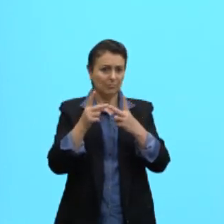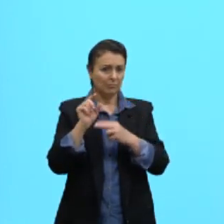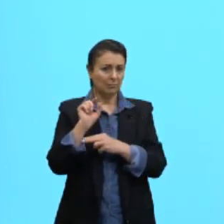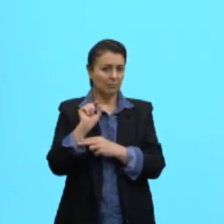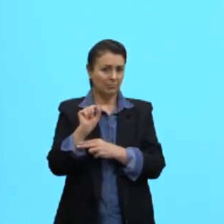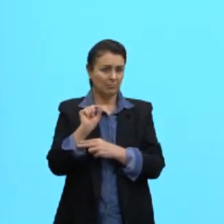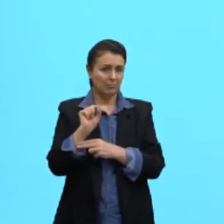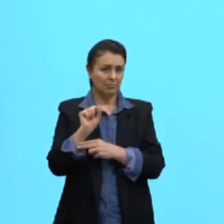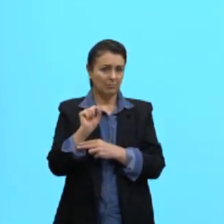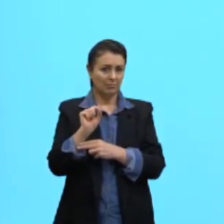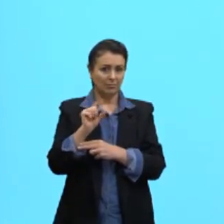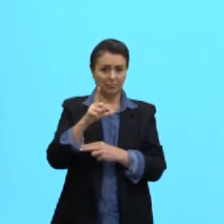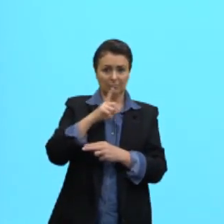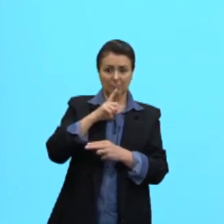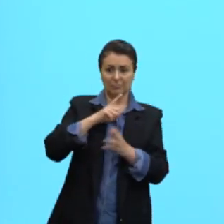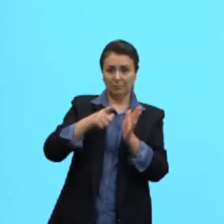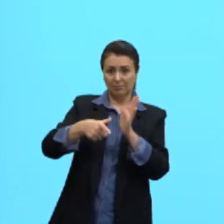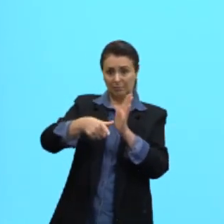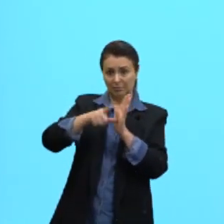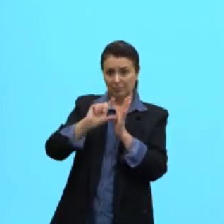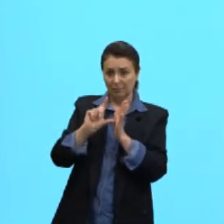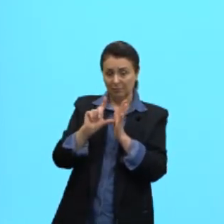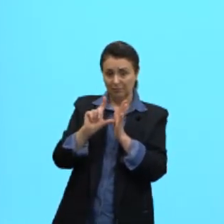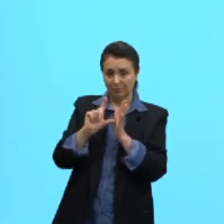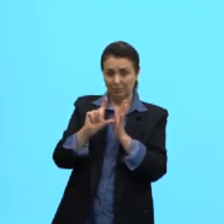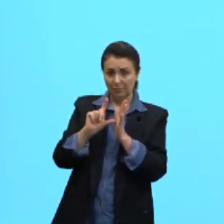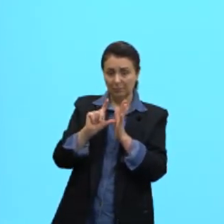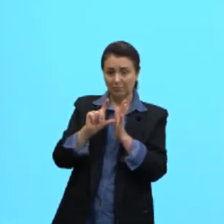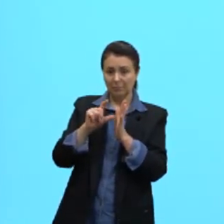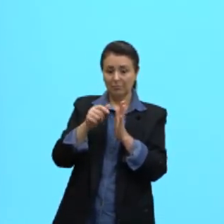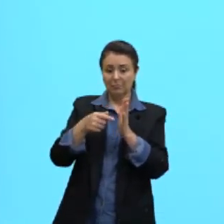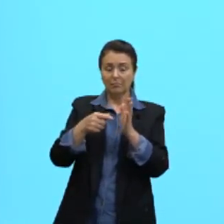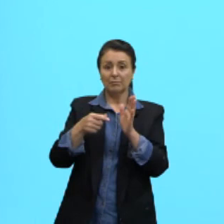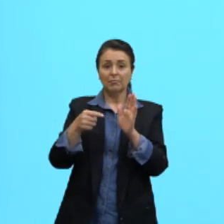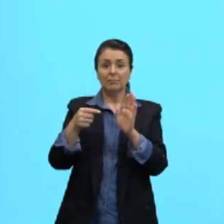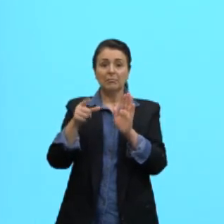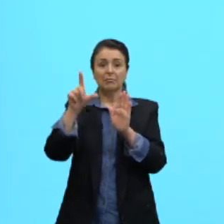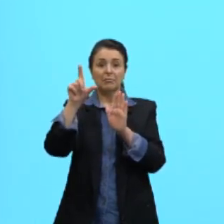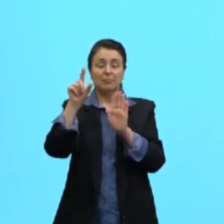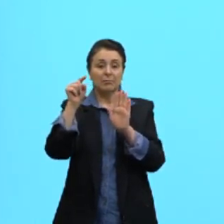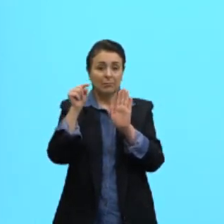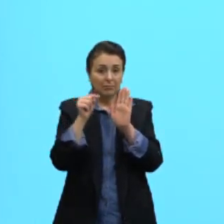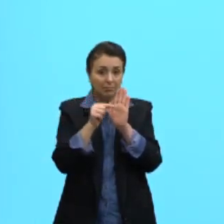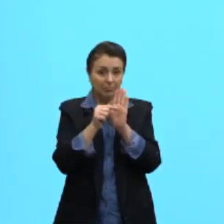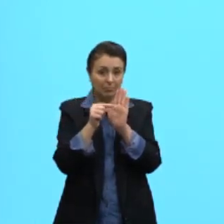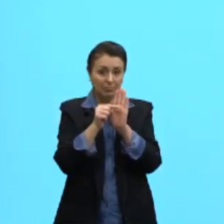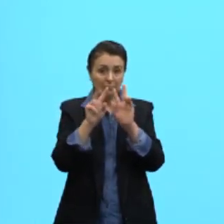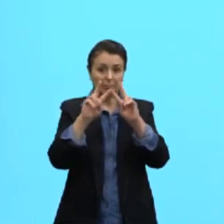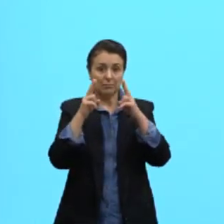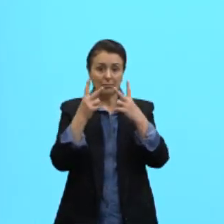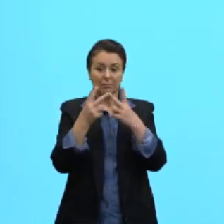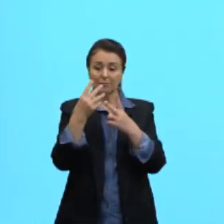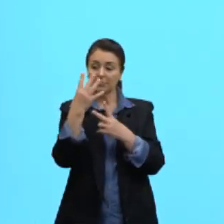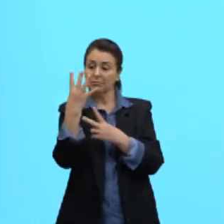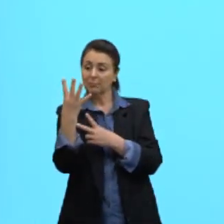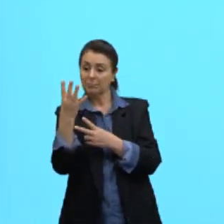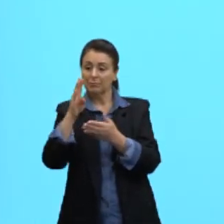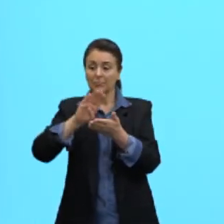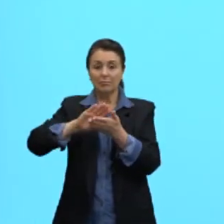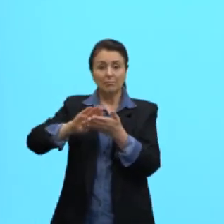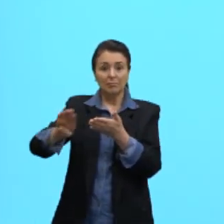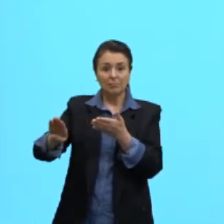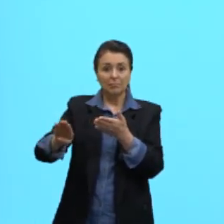volume do que eu tinha, do cubo que eu tinha, menos o volume dessas quatro pirâmides que foram retiradas dali.